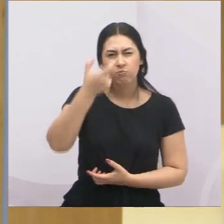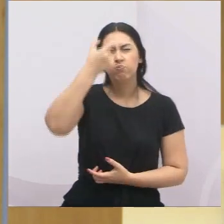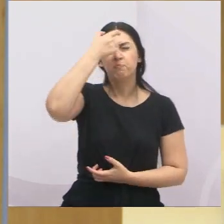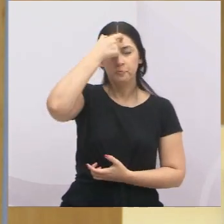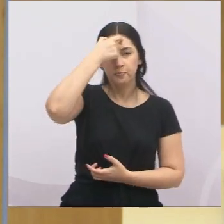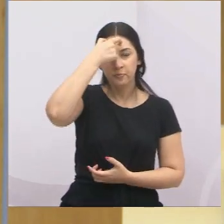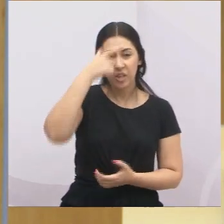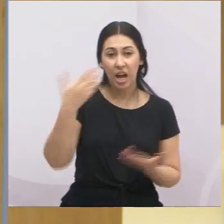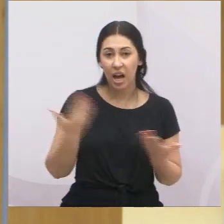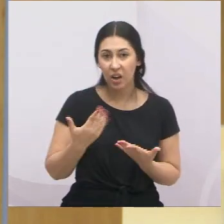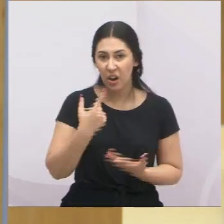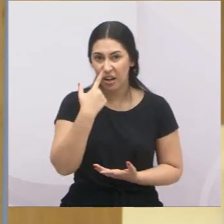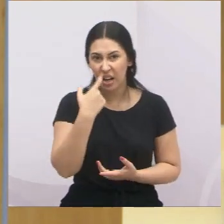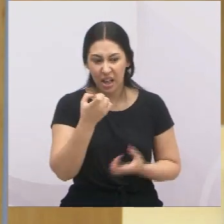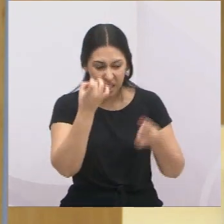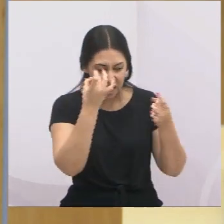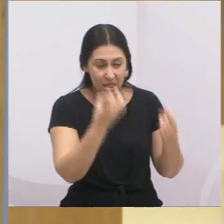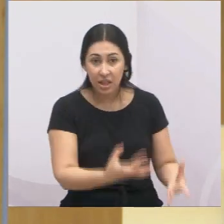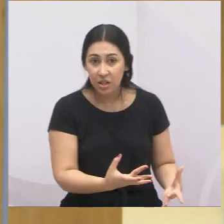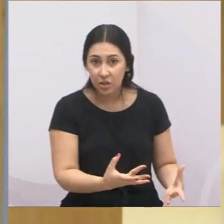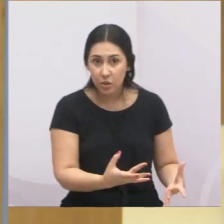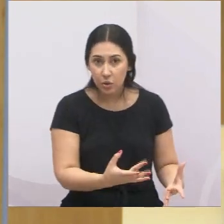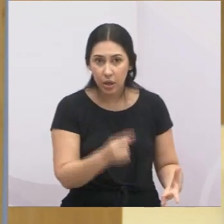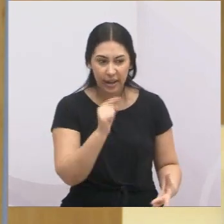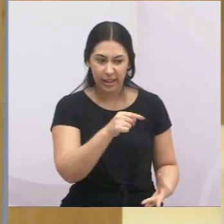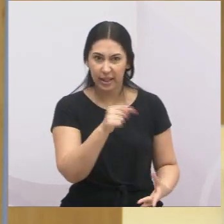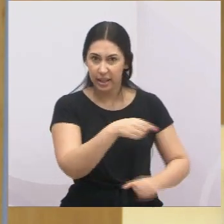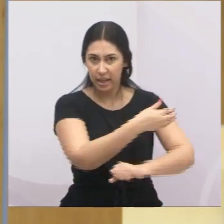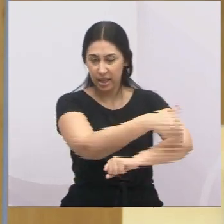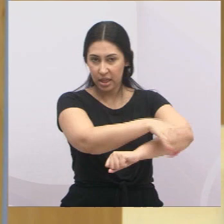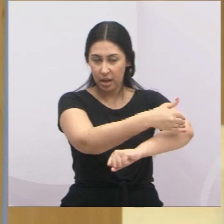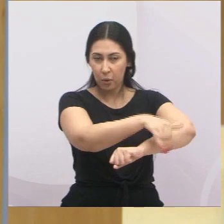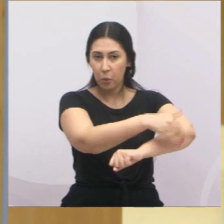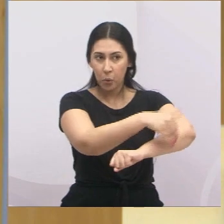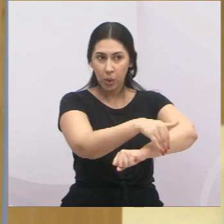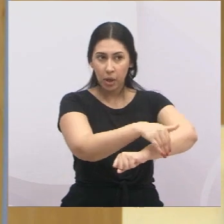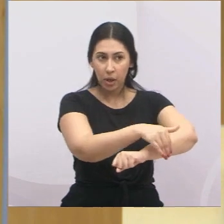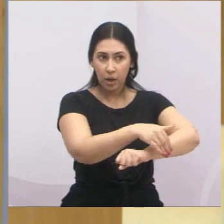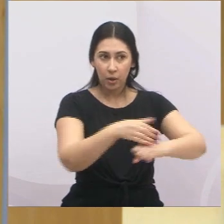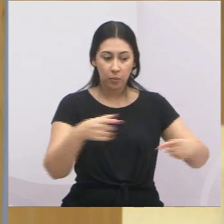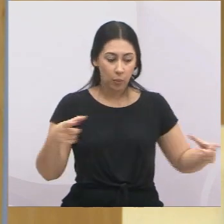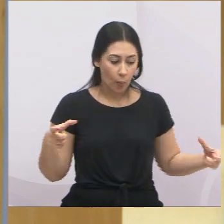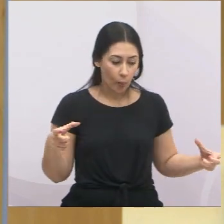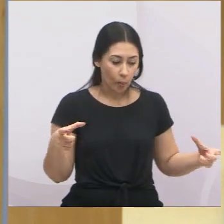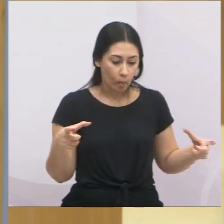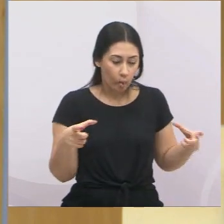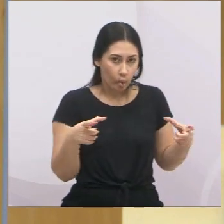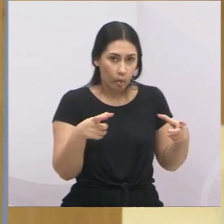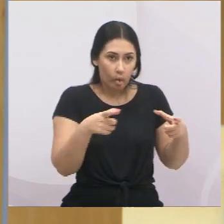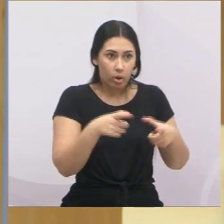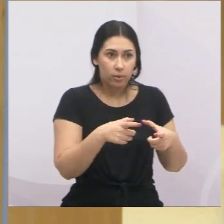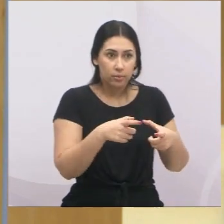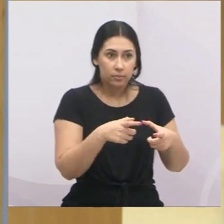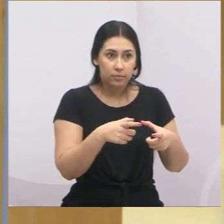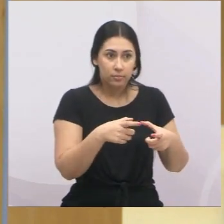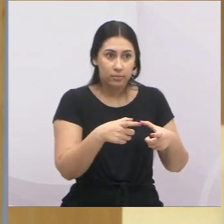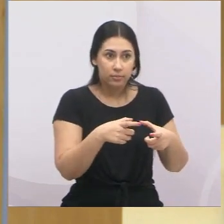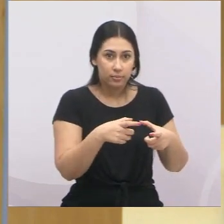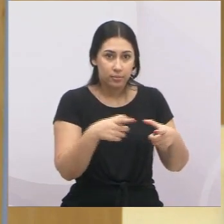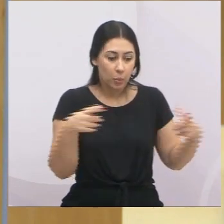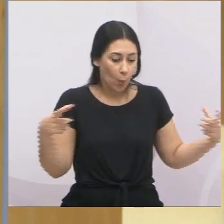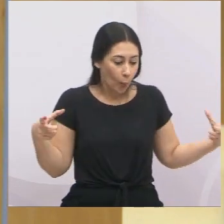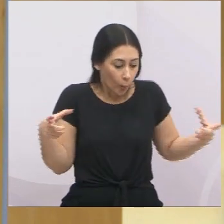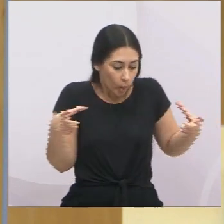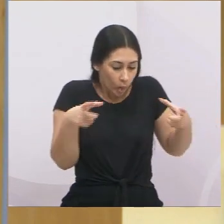lixo ali jogada de entulho numa das principais avenidas do Rio Cumprido é muito menos